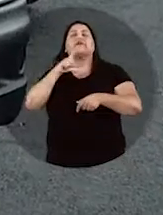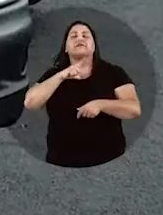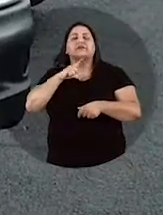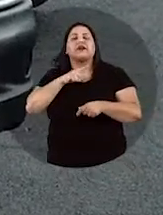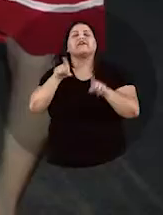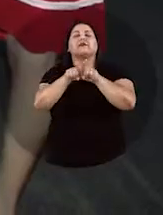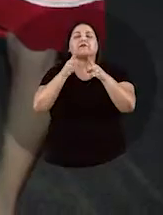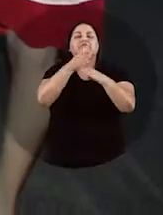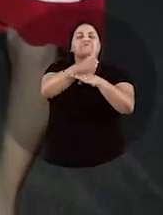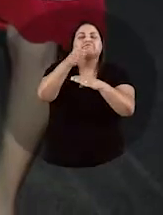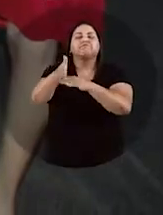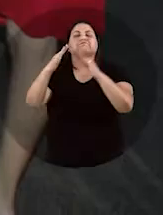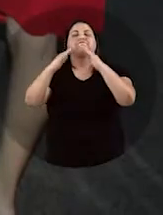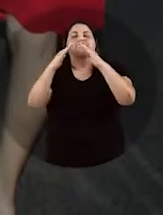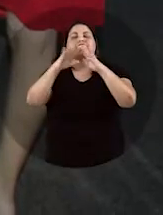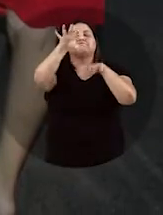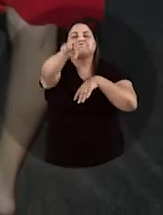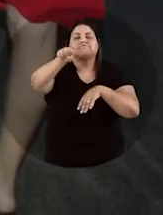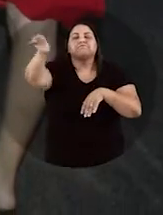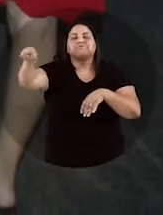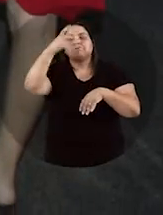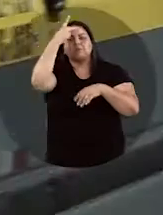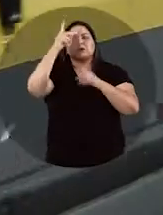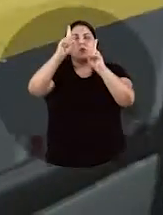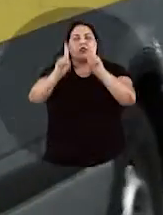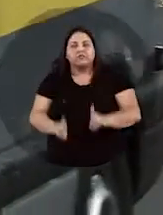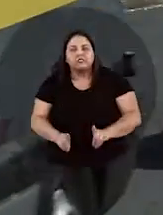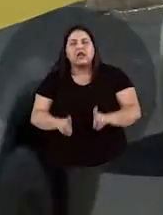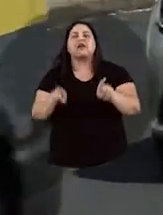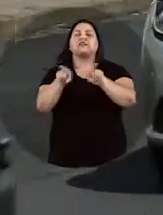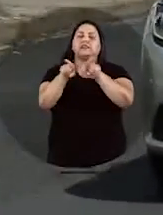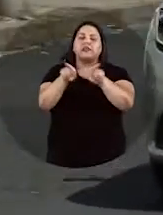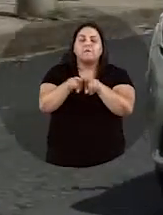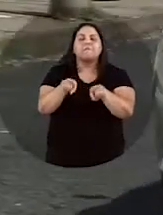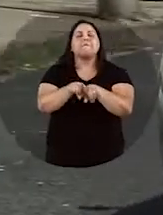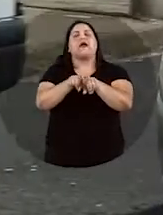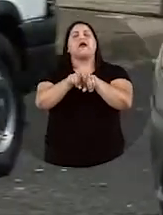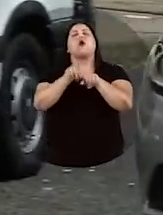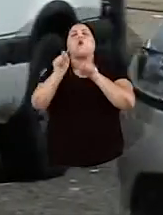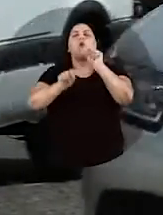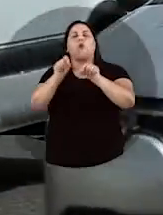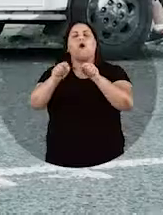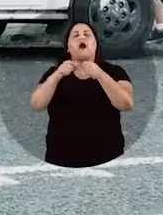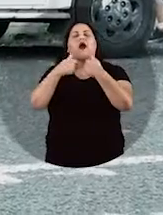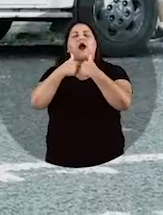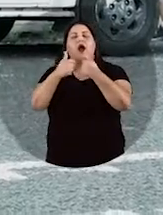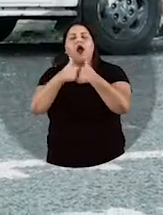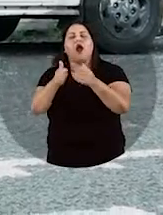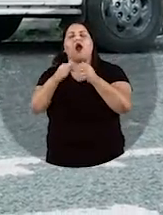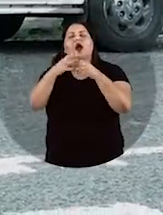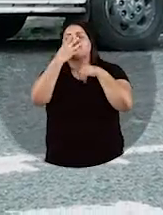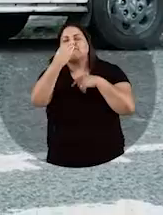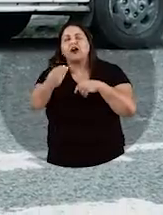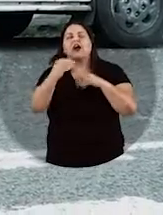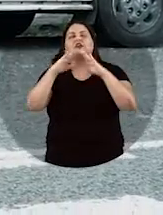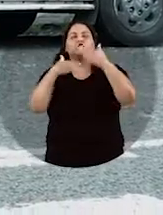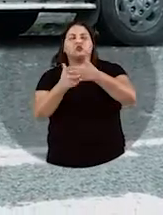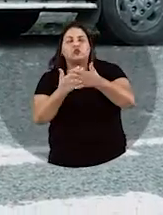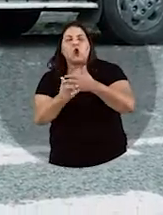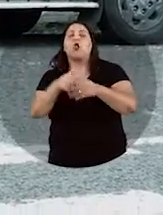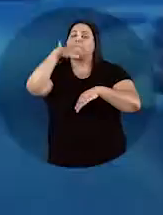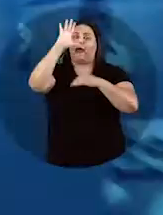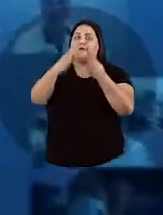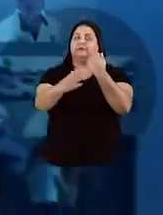novo porta-a-porta, com transporte de pessoas com deficiência, além da modernização do transporte escolar, que ficou muito mais